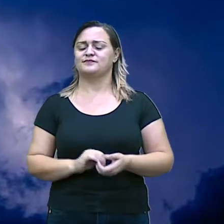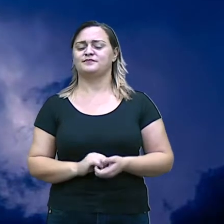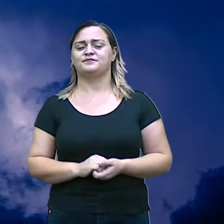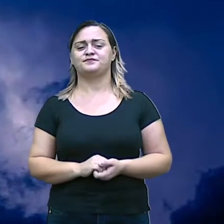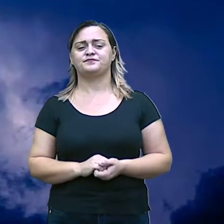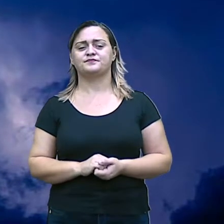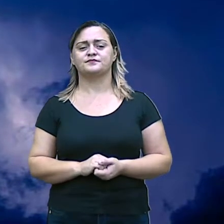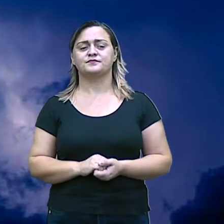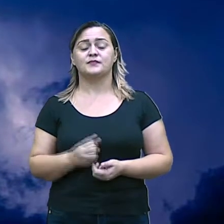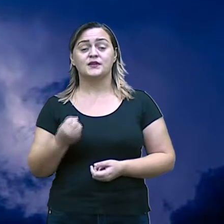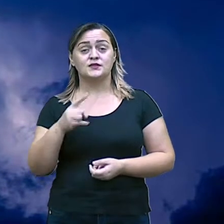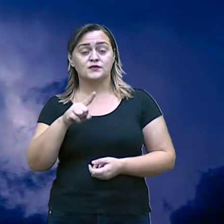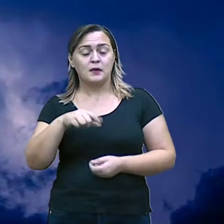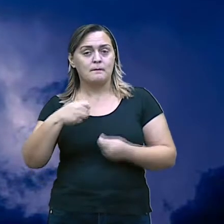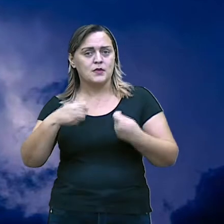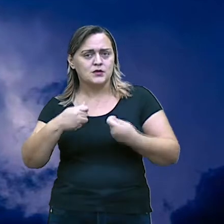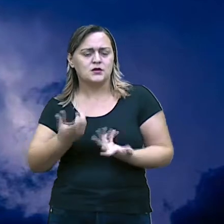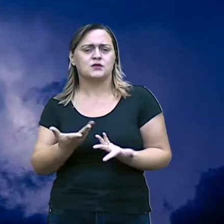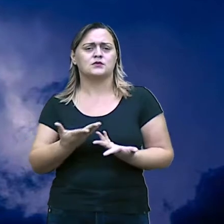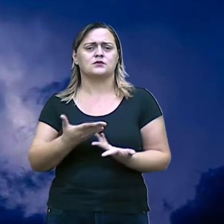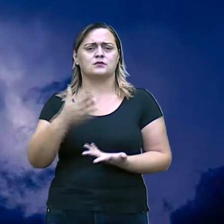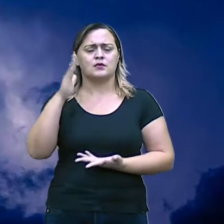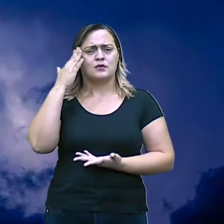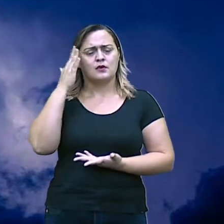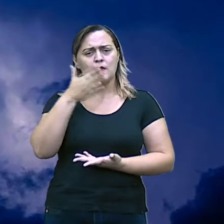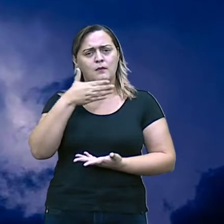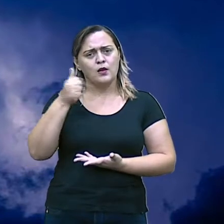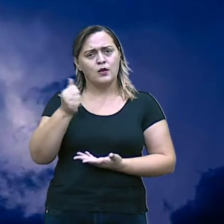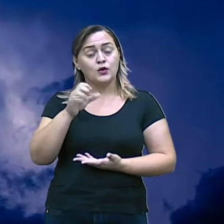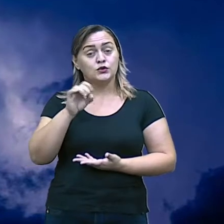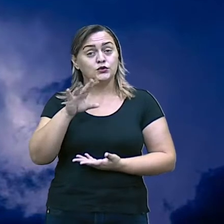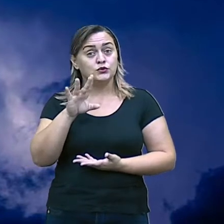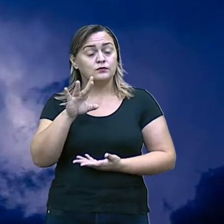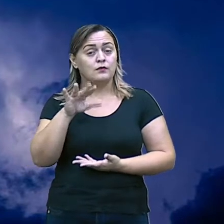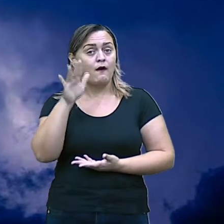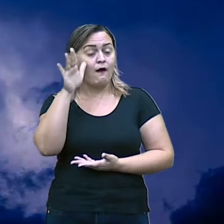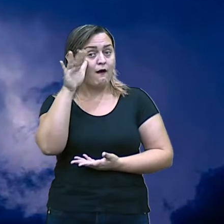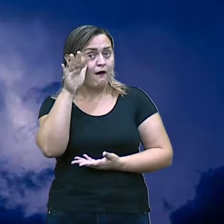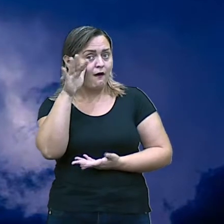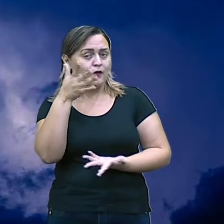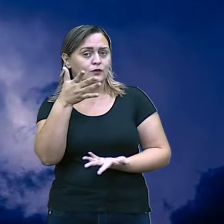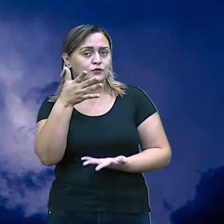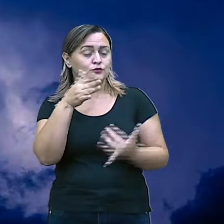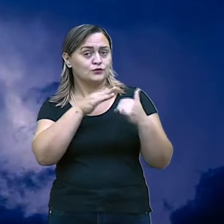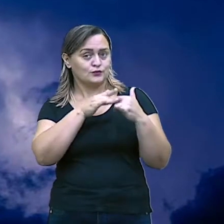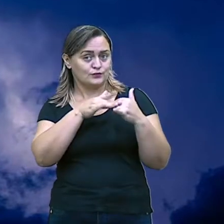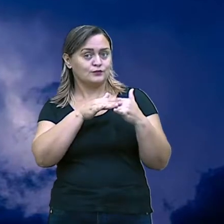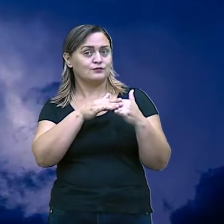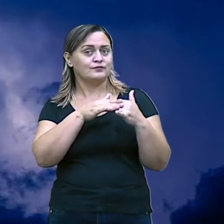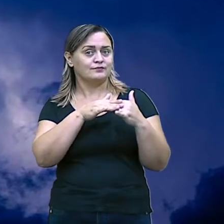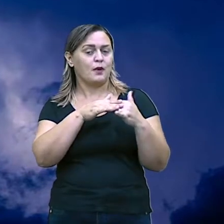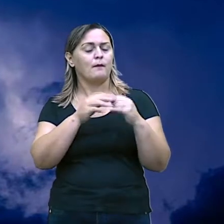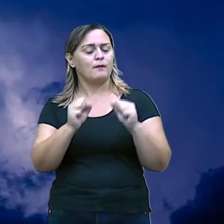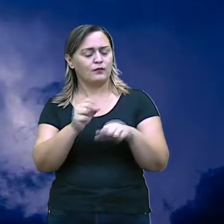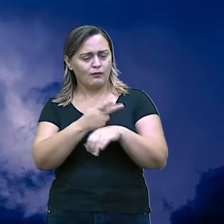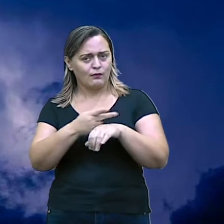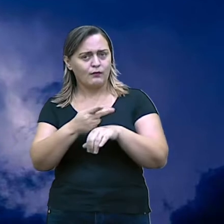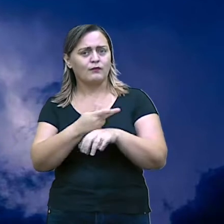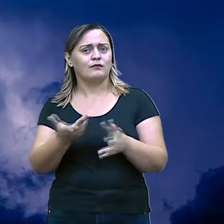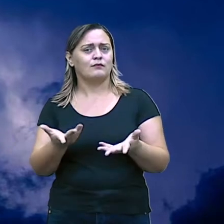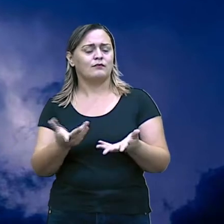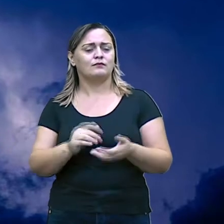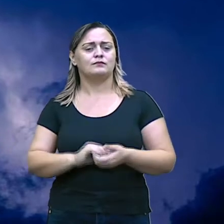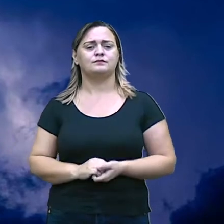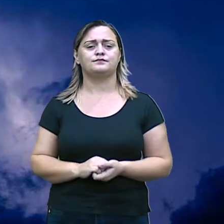Se você ainda precisa de mais informação, assista as nossas aulas no YouTube. E agora, temos aqui um exemplo.